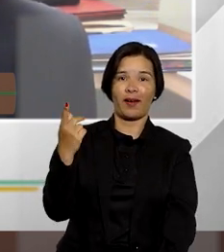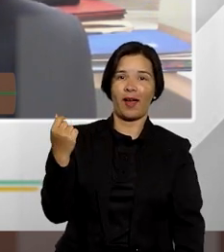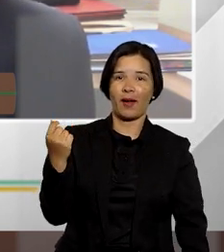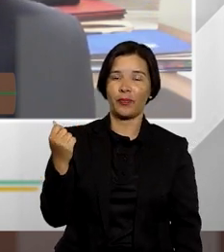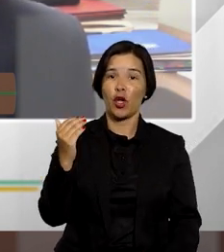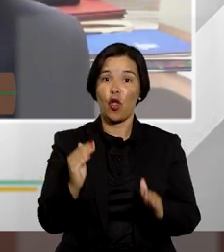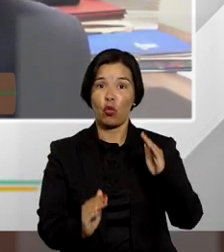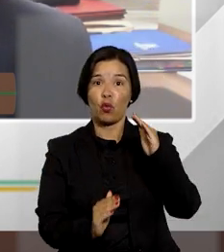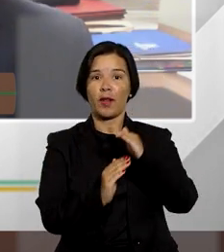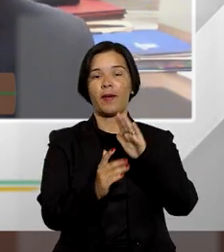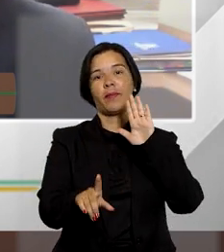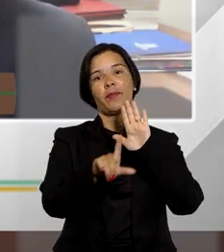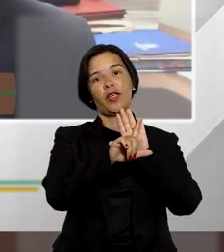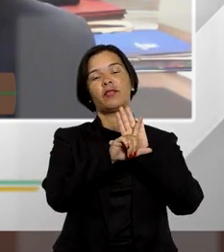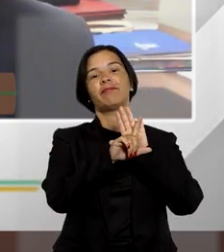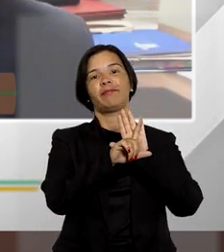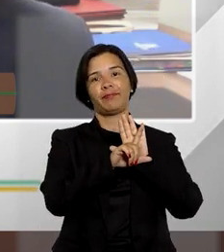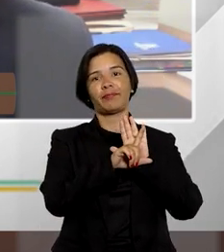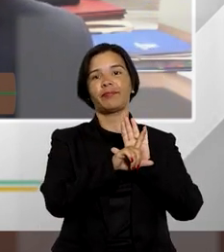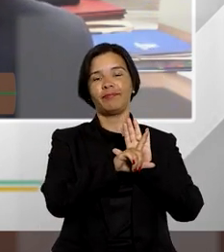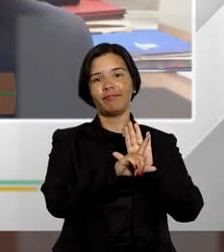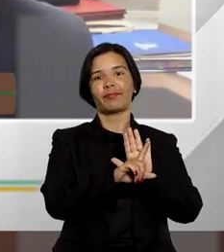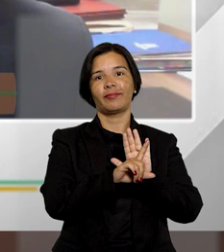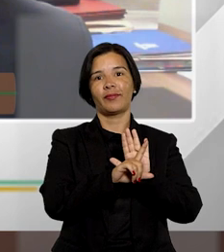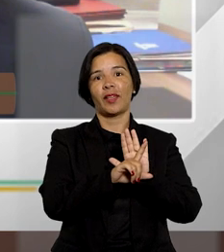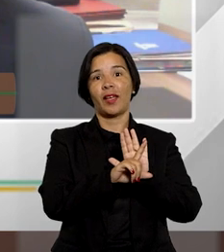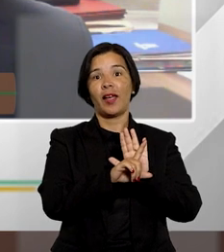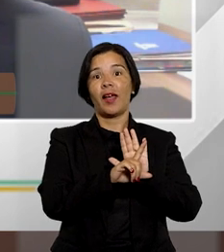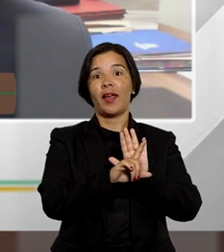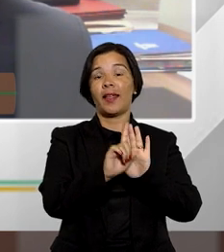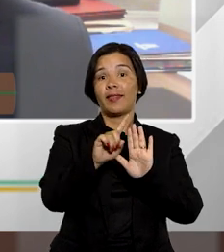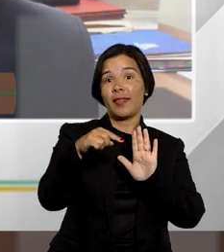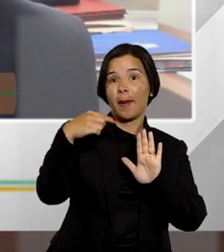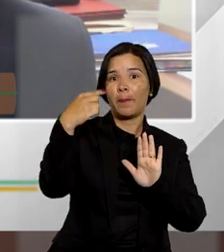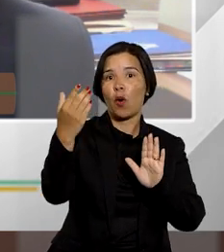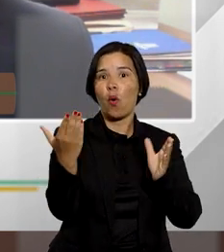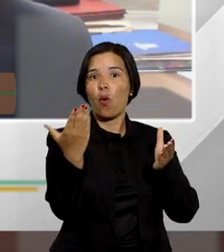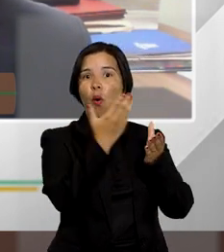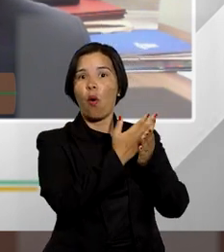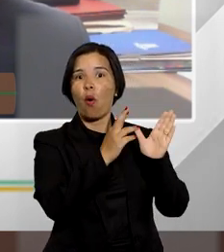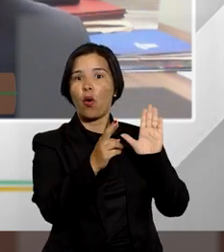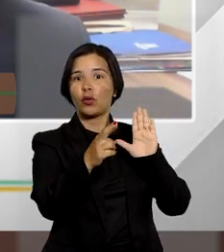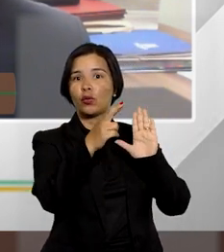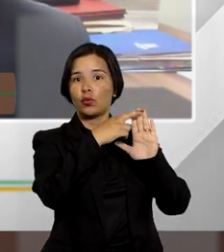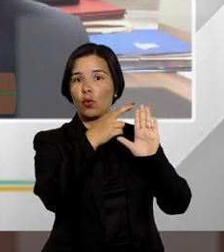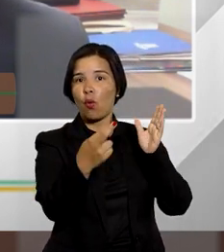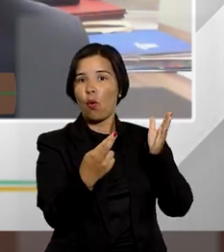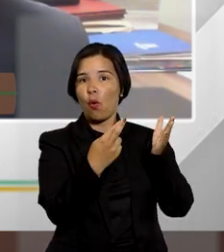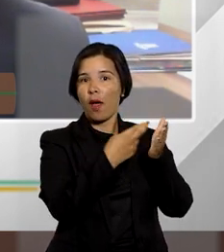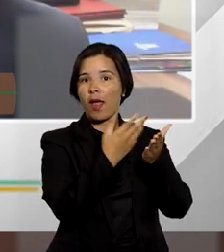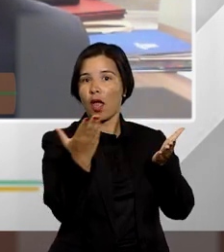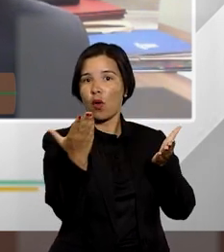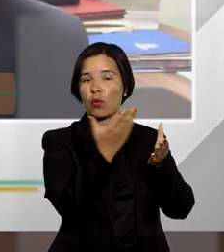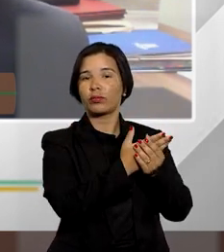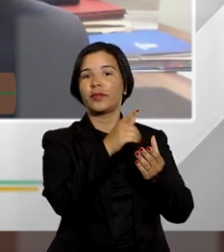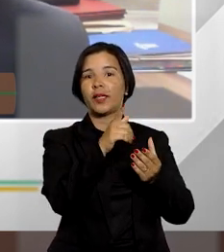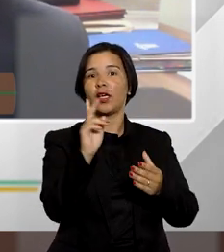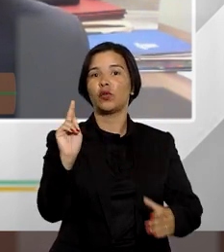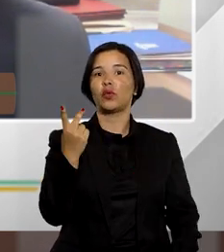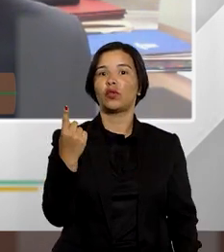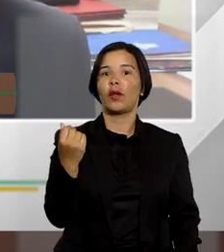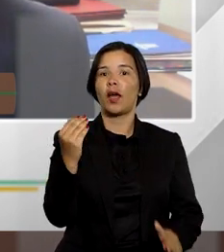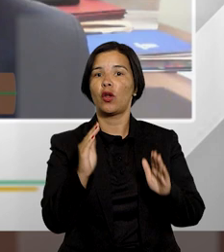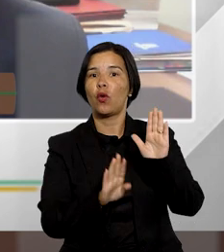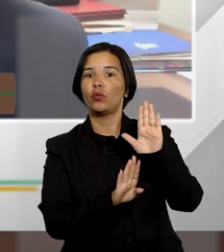do limite legal e em sede recursal em determinado ou seja, recursosal os honorários são